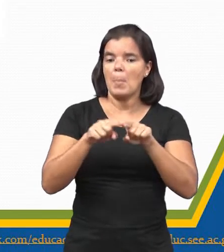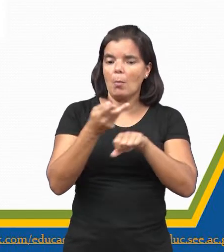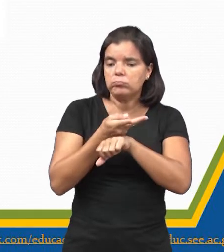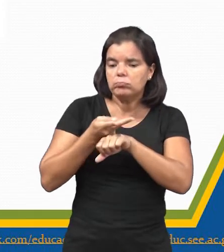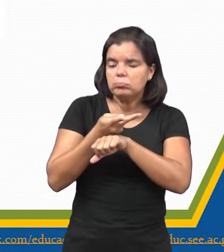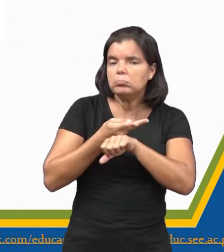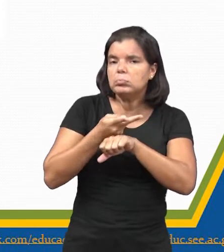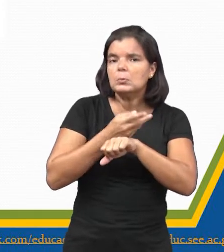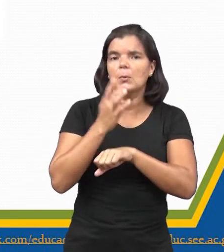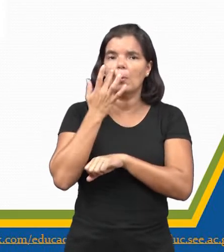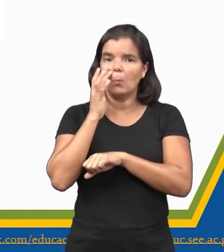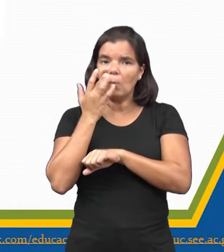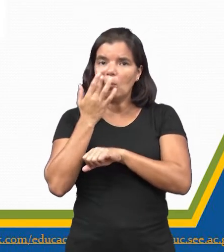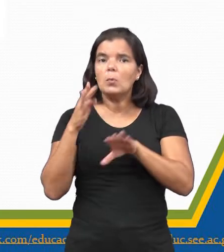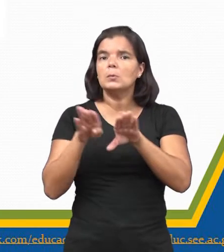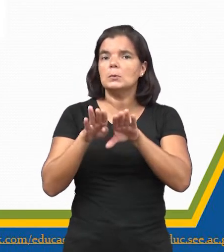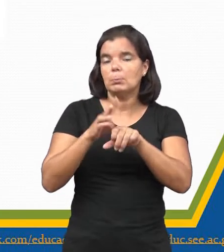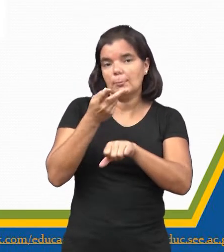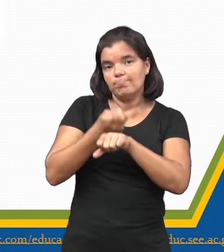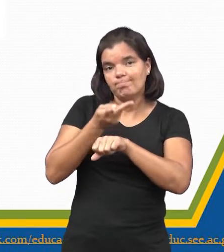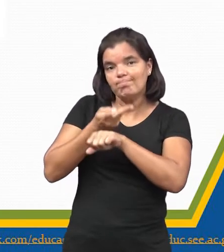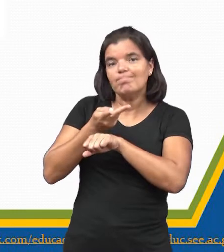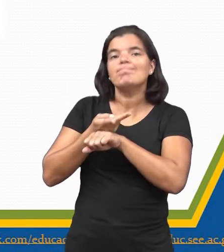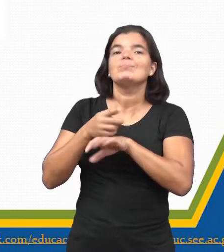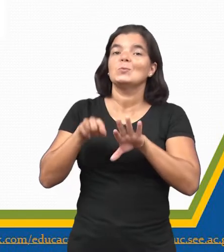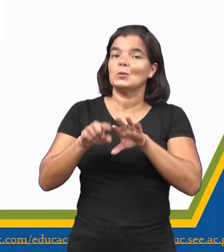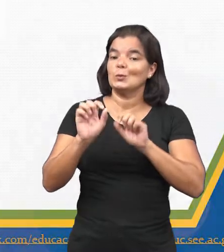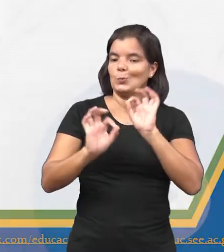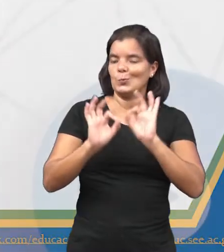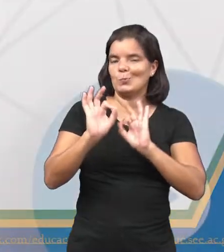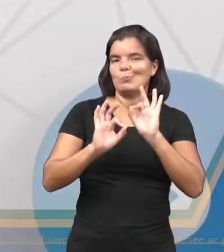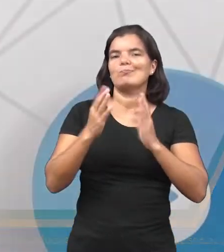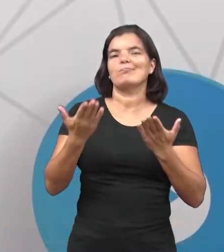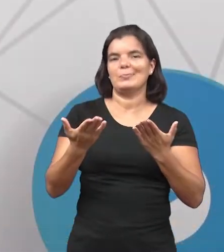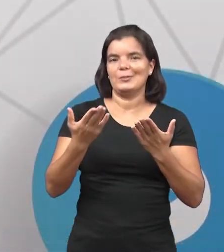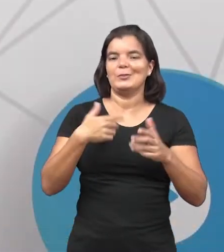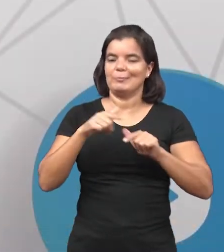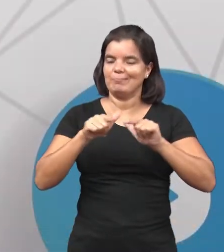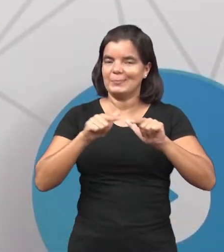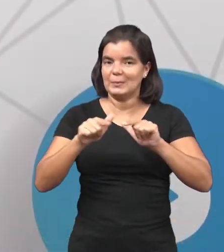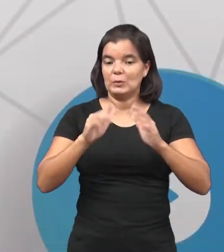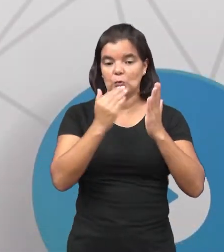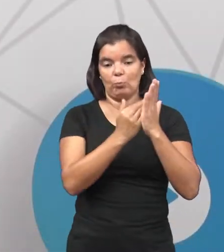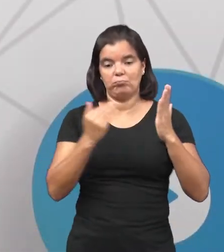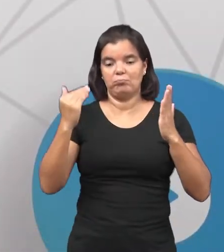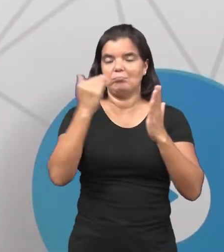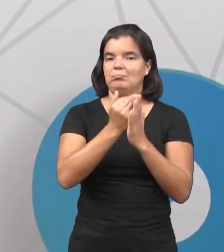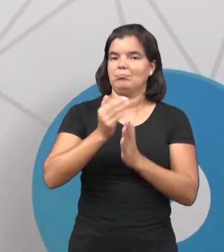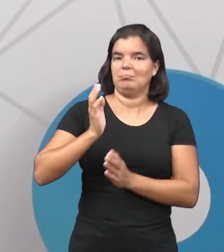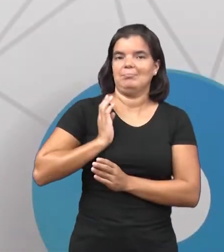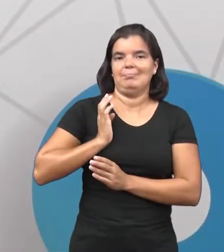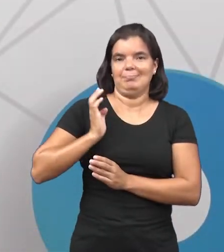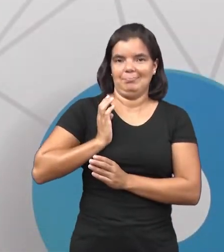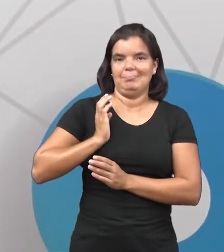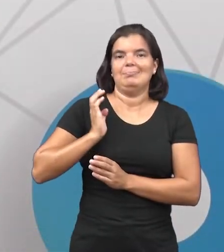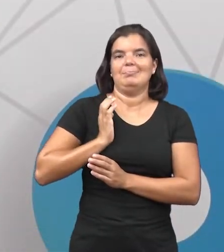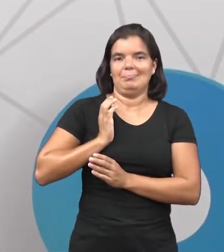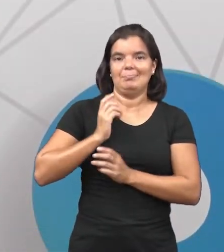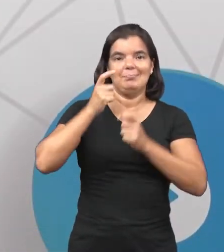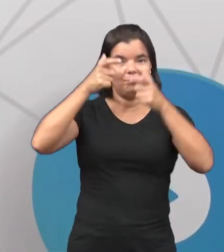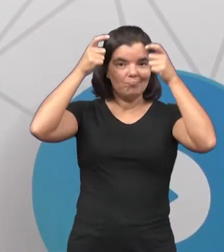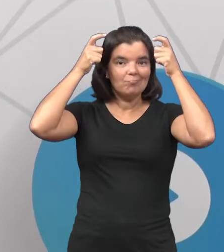a prata, o ouro das minas. Então, uma forma de empreendimento e de aumentar a riqueza da